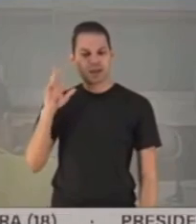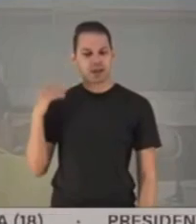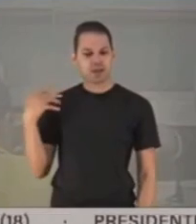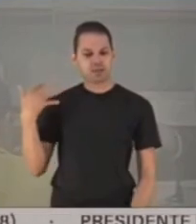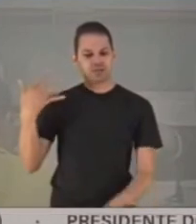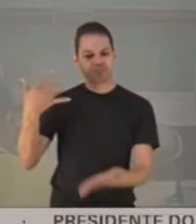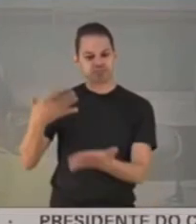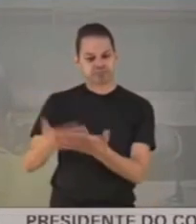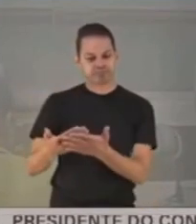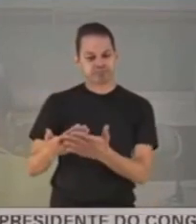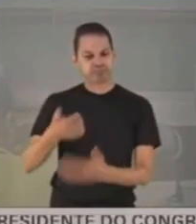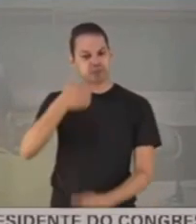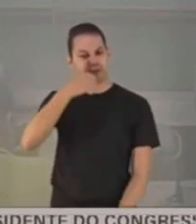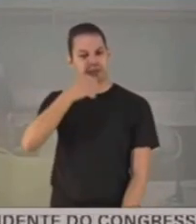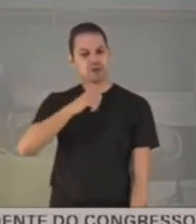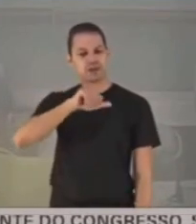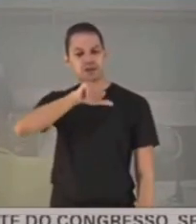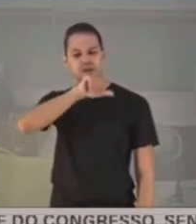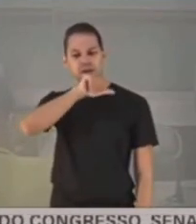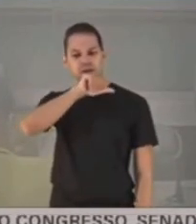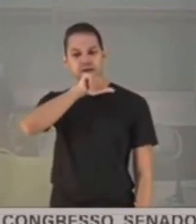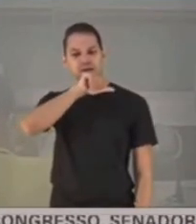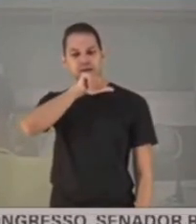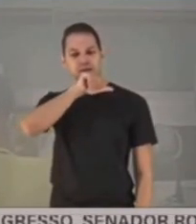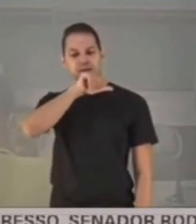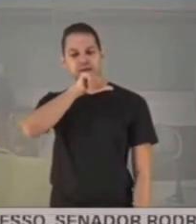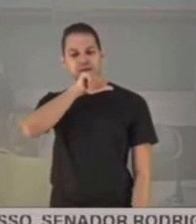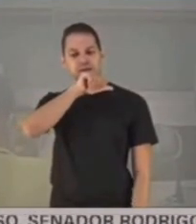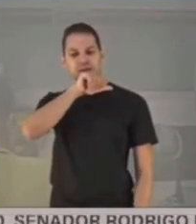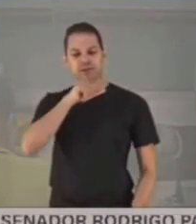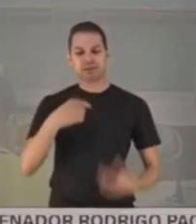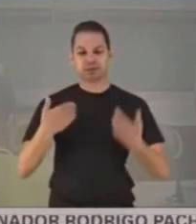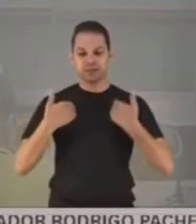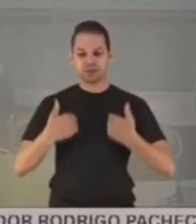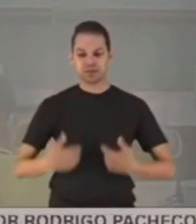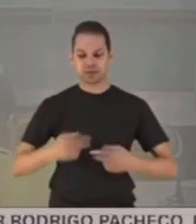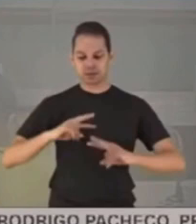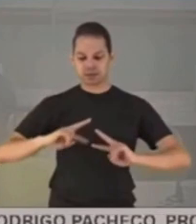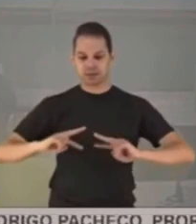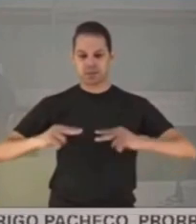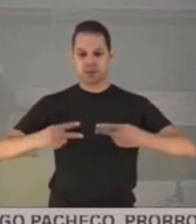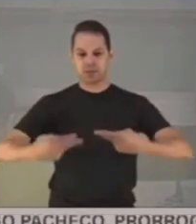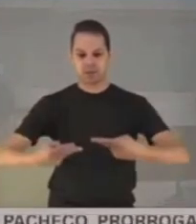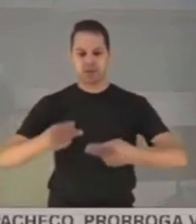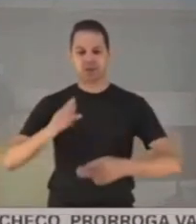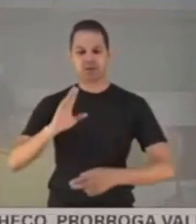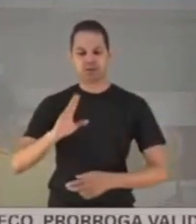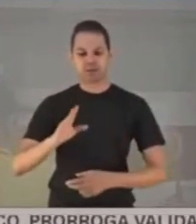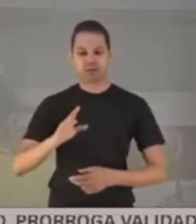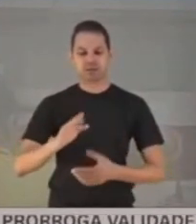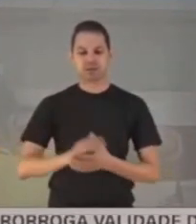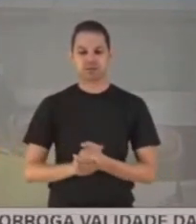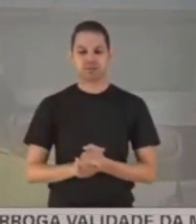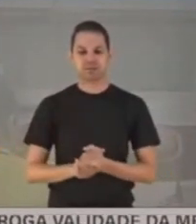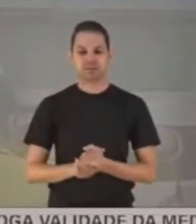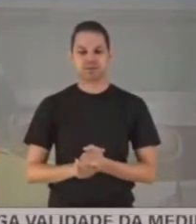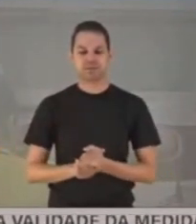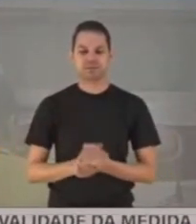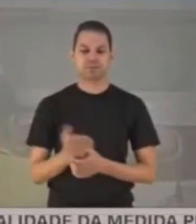A minha mãe, ela era transplantada e até o dia que ela conseguiu o rins, né, a gente